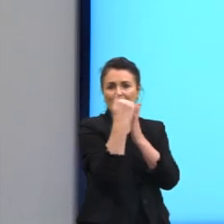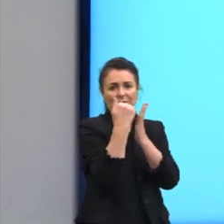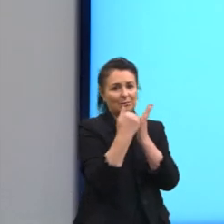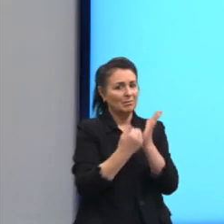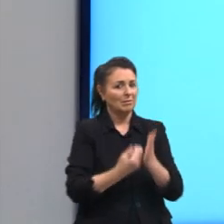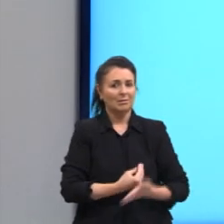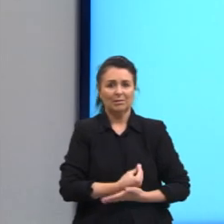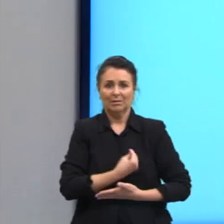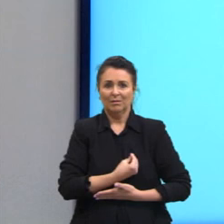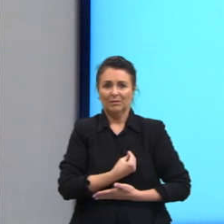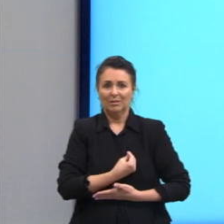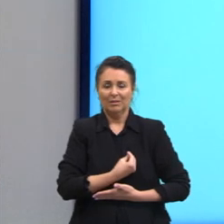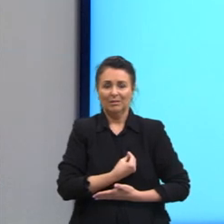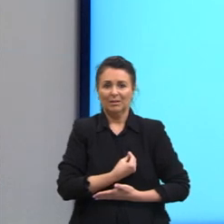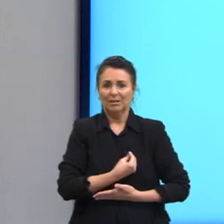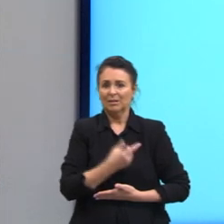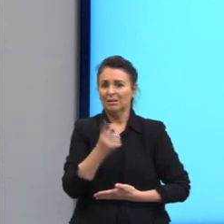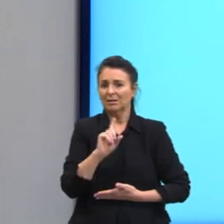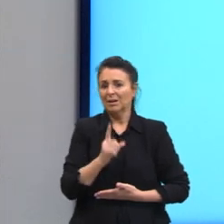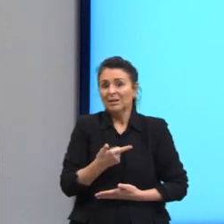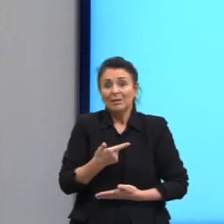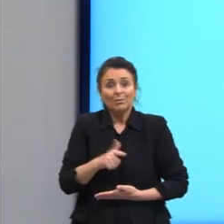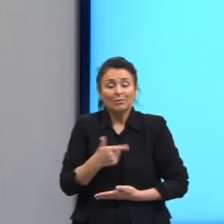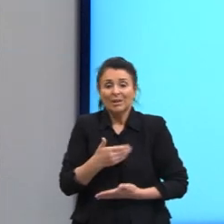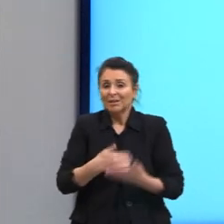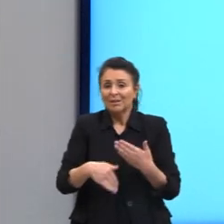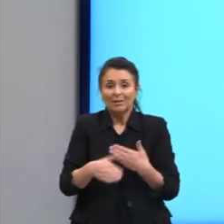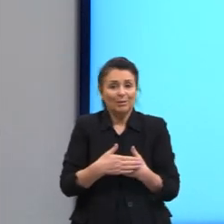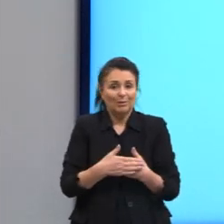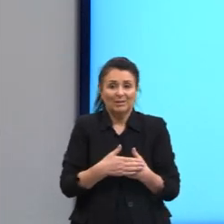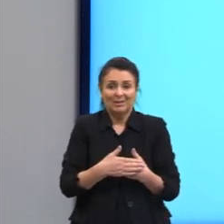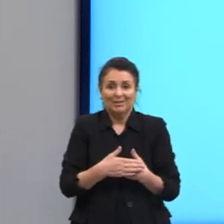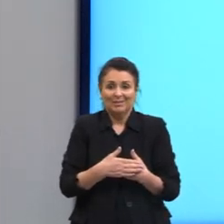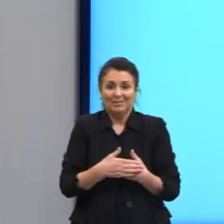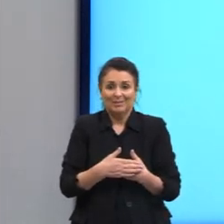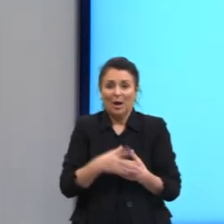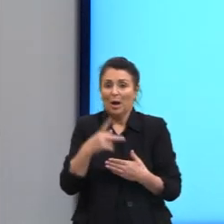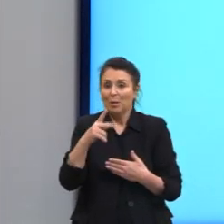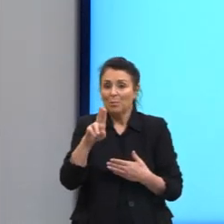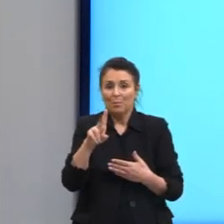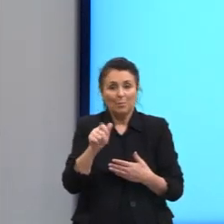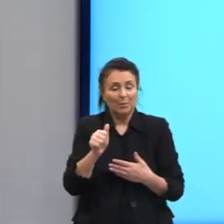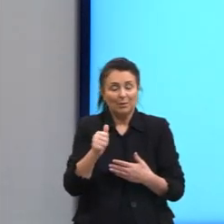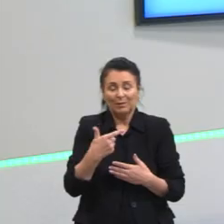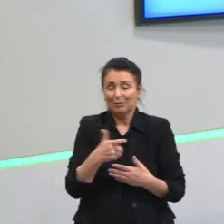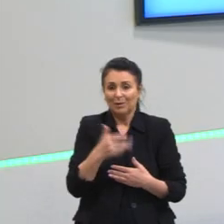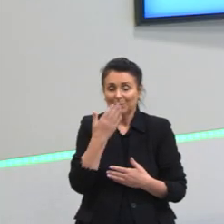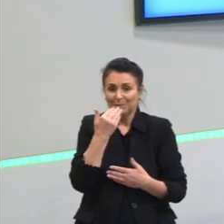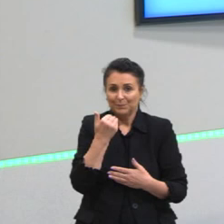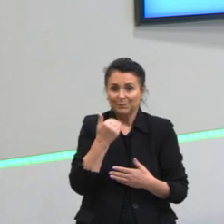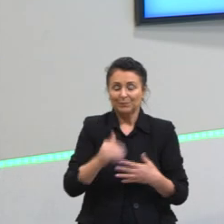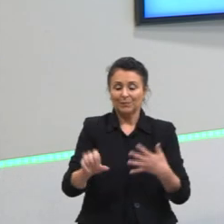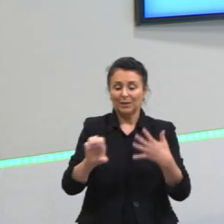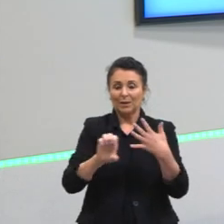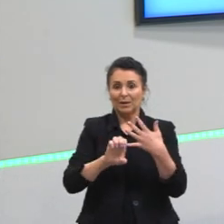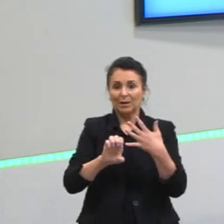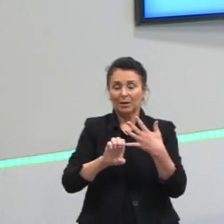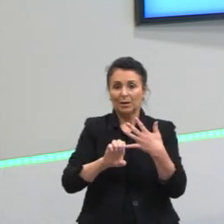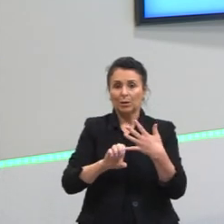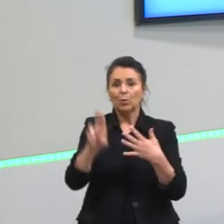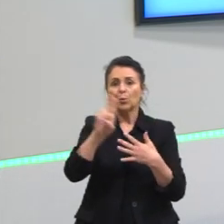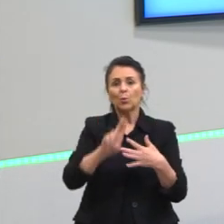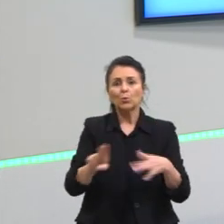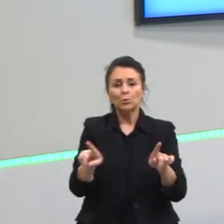Então, nem em todas as fases de vida ele vai ingerir alimento. Então, está errada. E. Utilização do mesmo